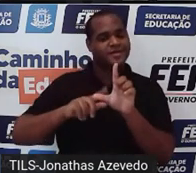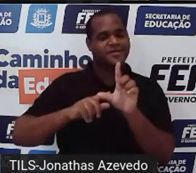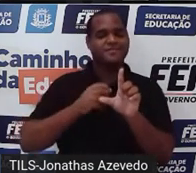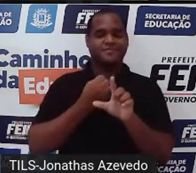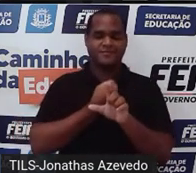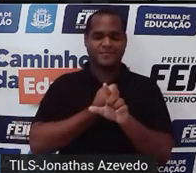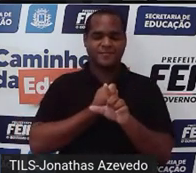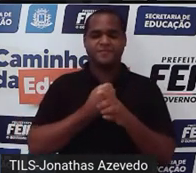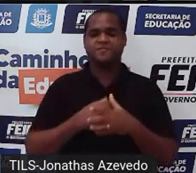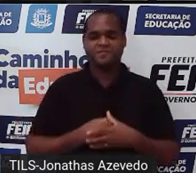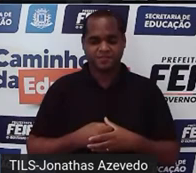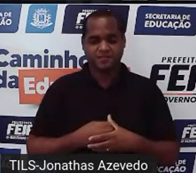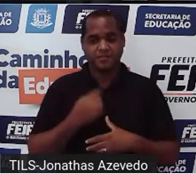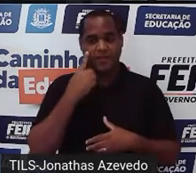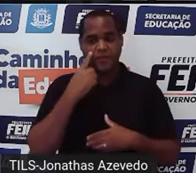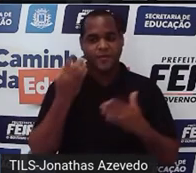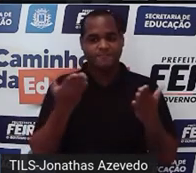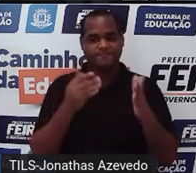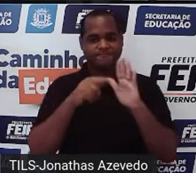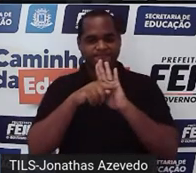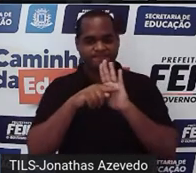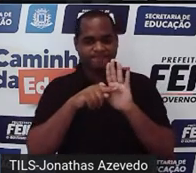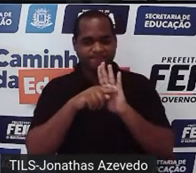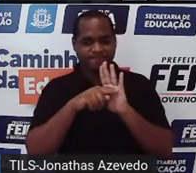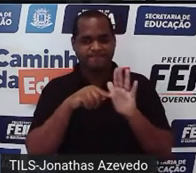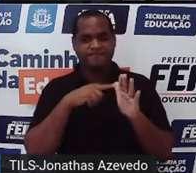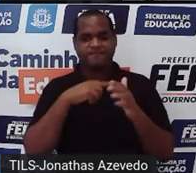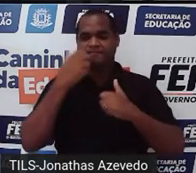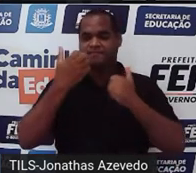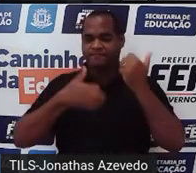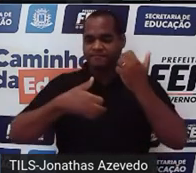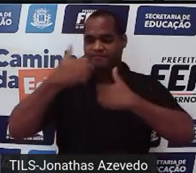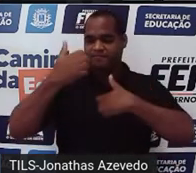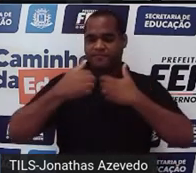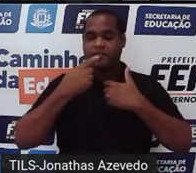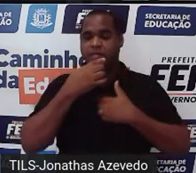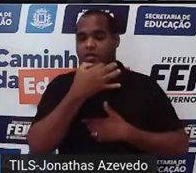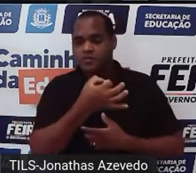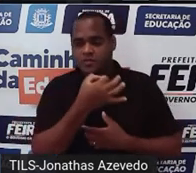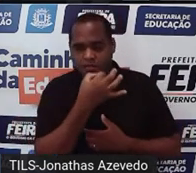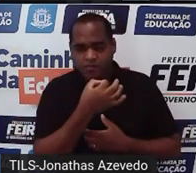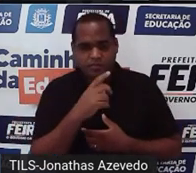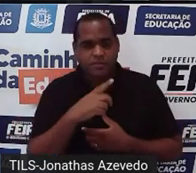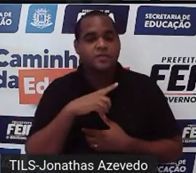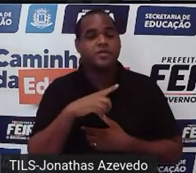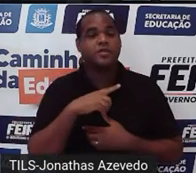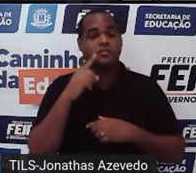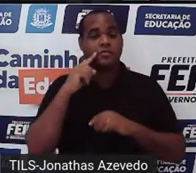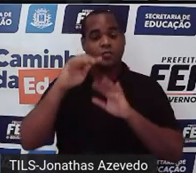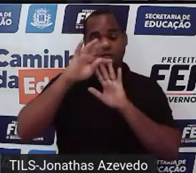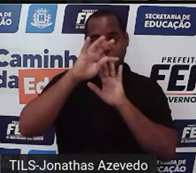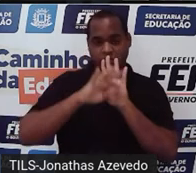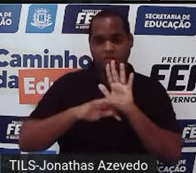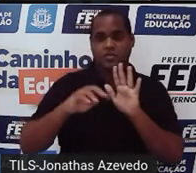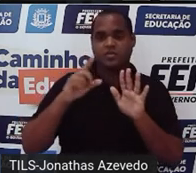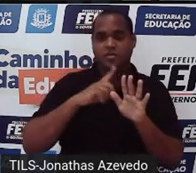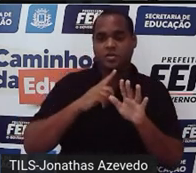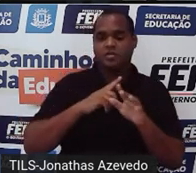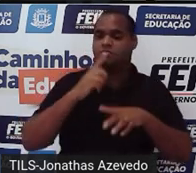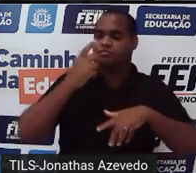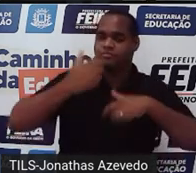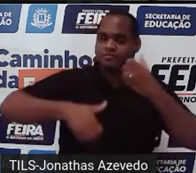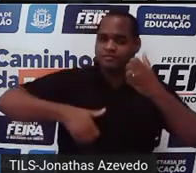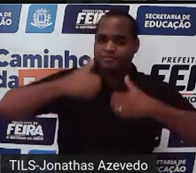momento de avaliar o que é que você aprendeu nessa aula minha sugestão escreve um texto pequeno um comentáriozinho